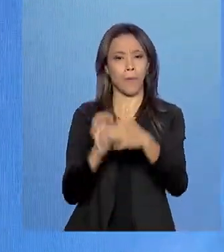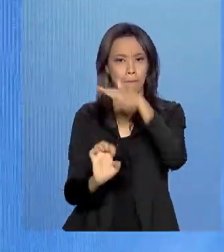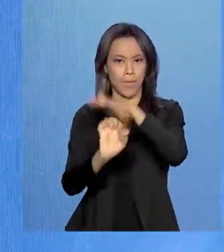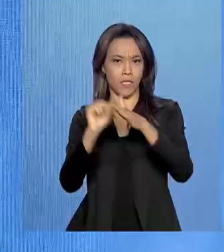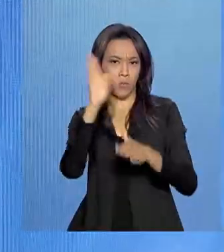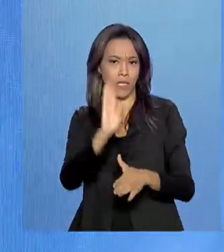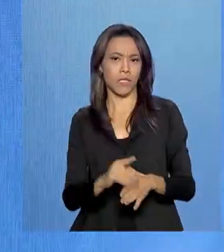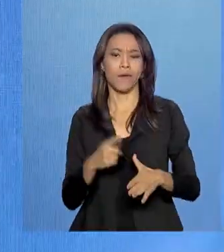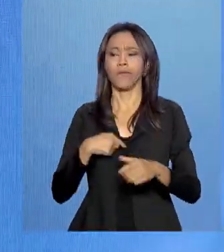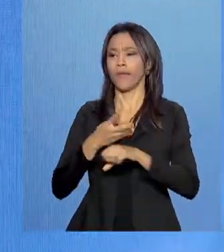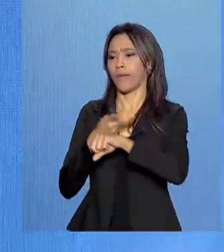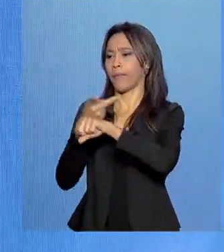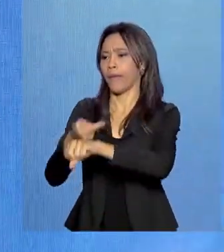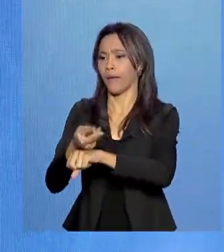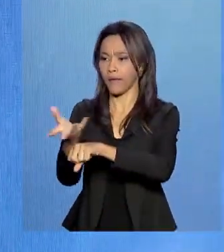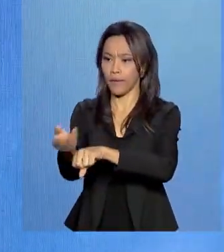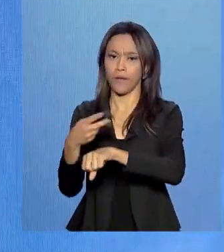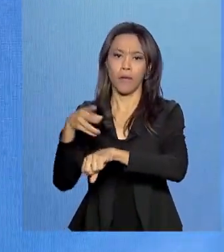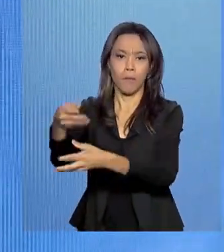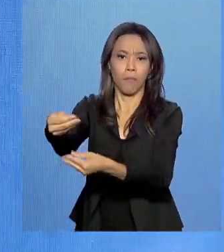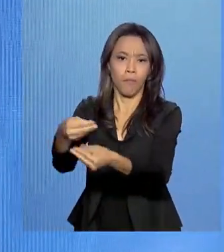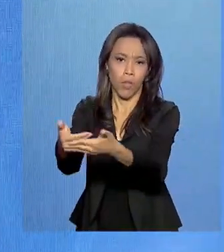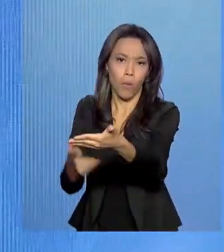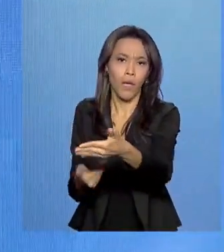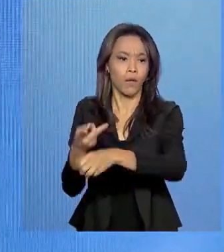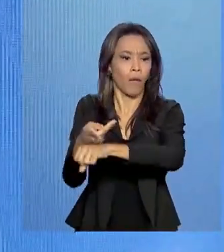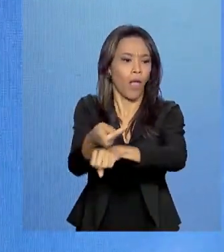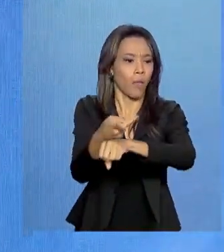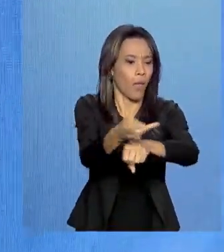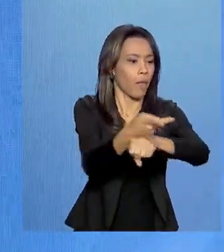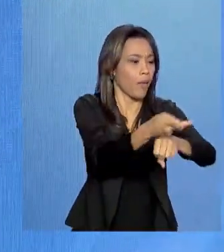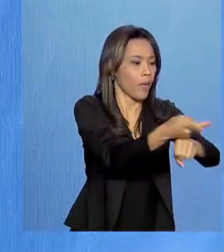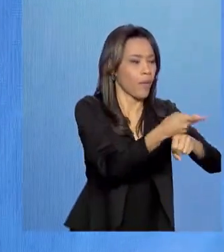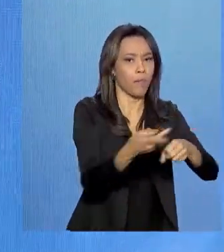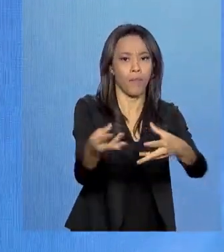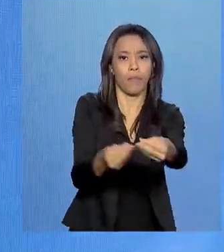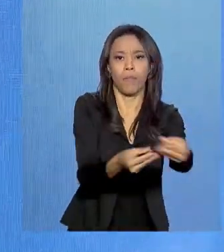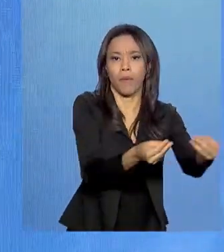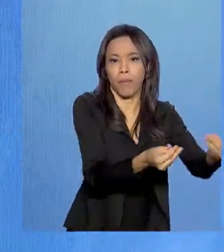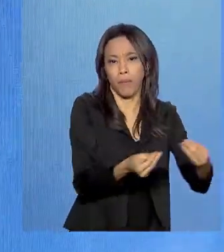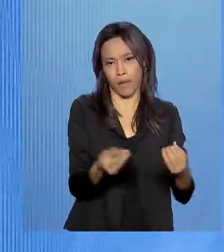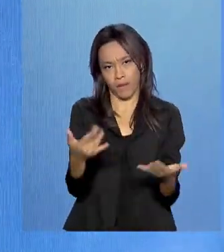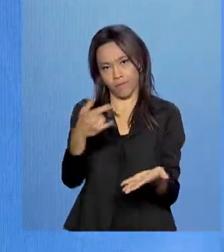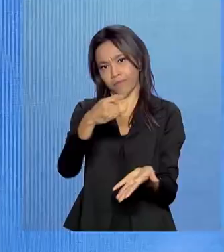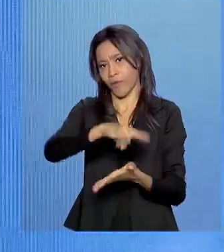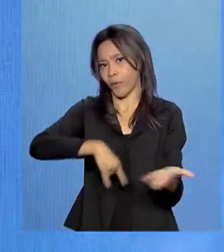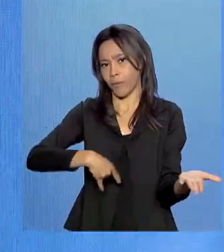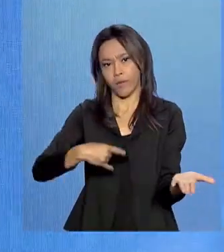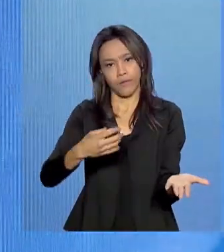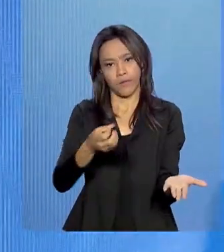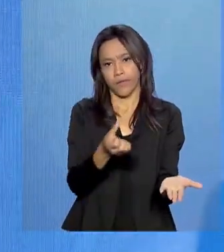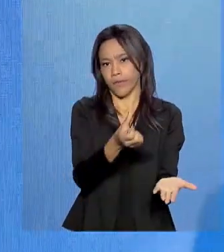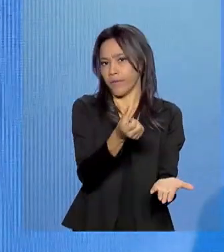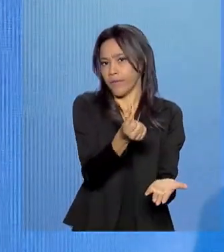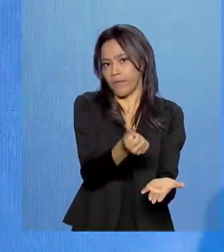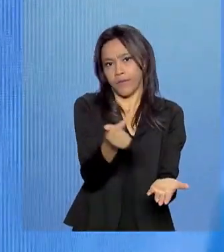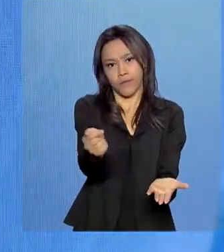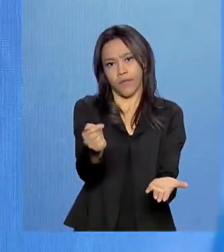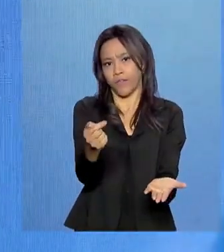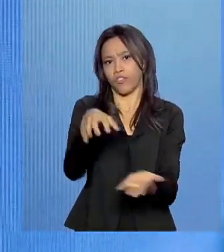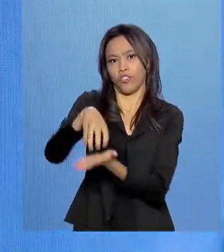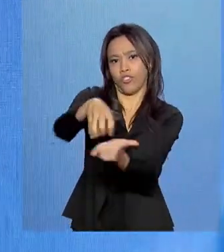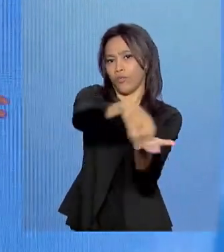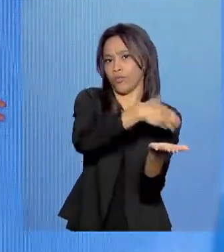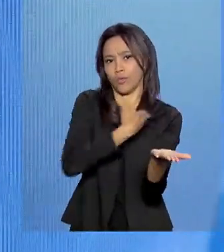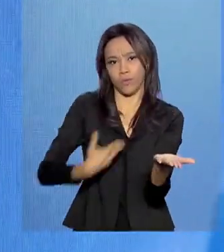bombeiro, mais isso, mais aquilo. Você tinha que passar em seis ou sete instituições. Agora, não faz o menor sentido. Você tem que